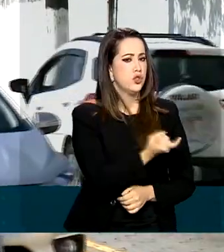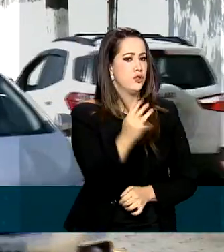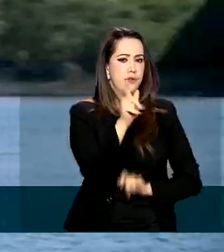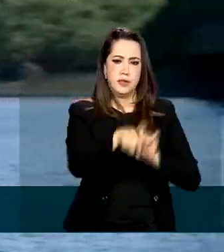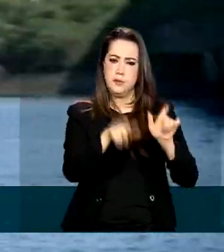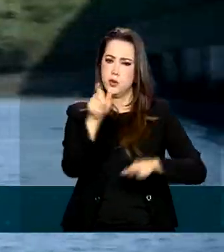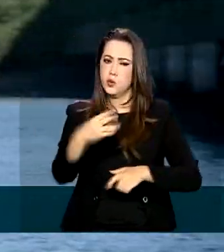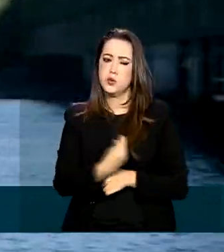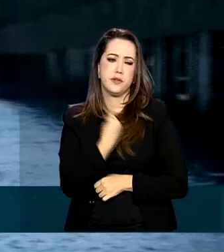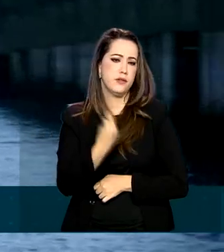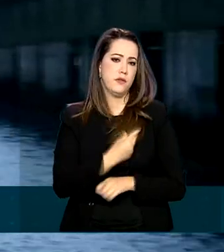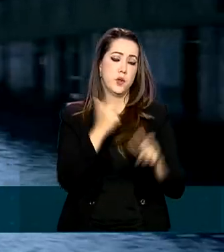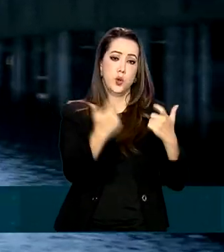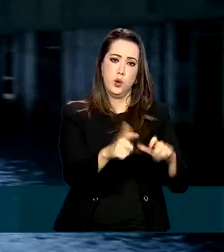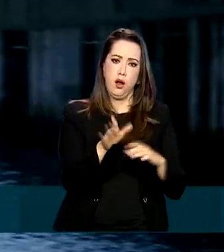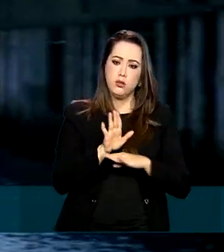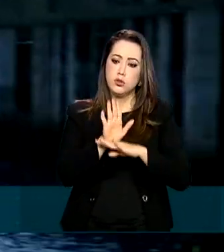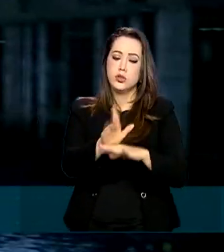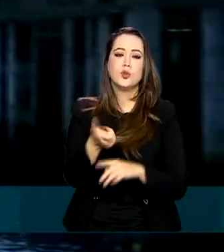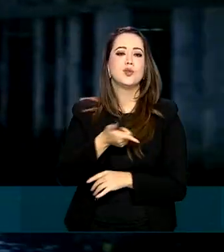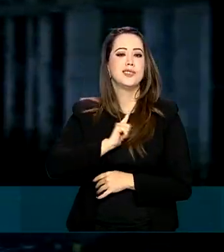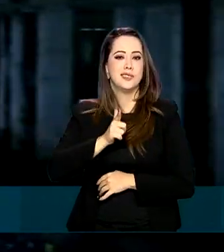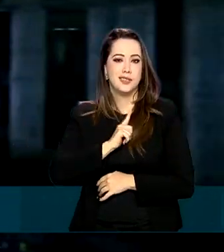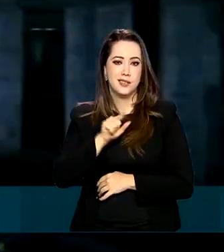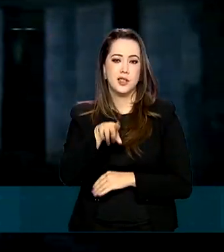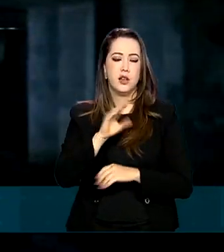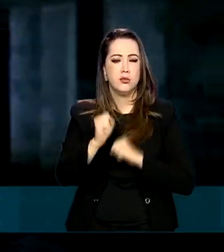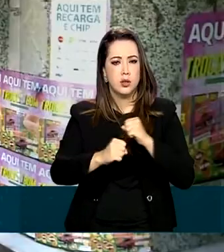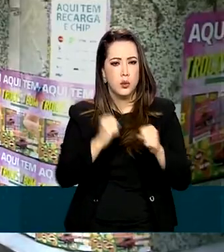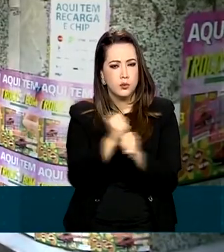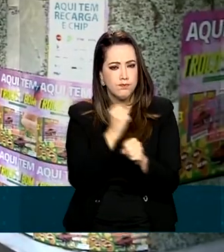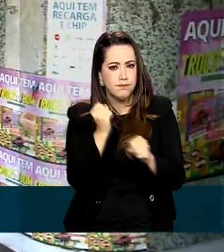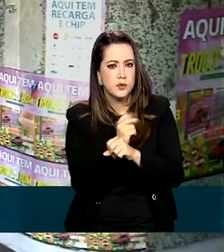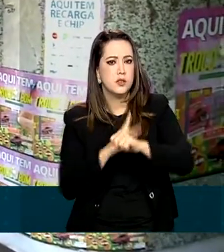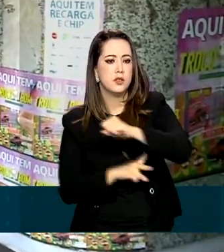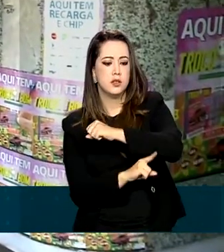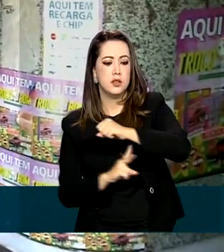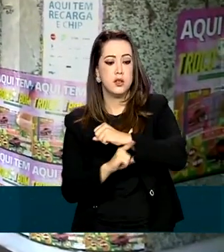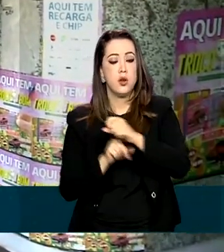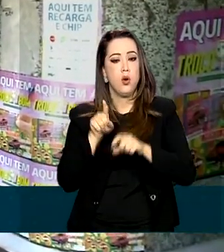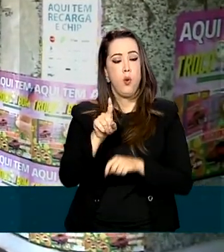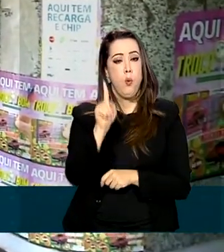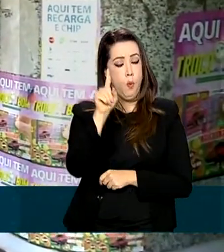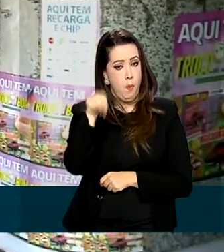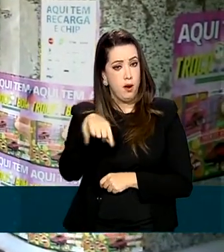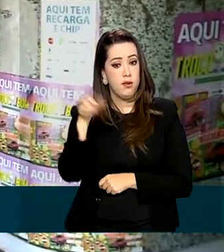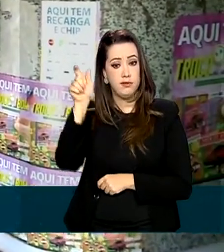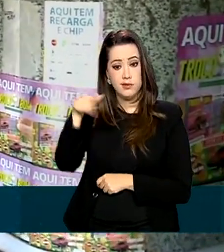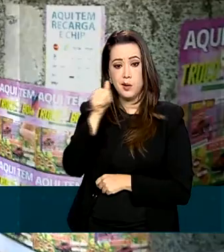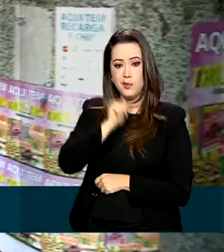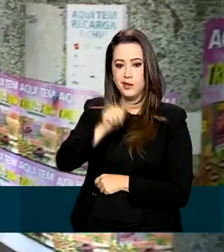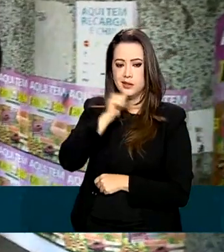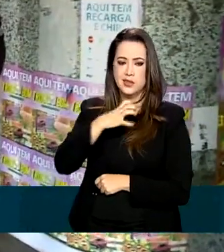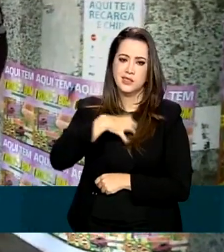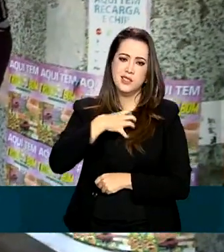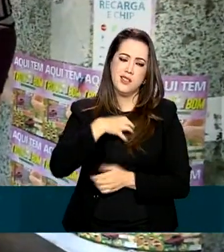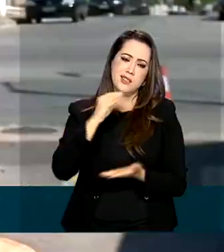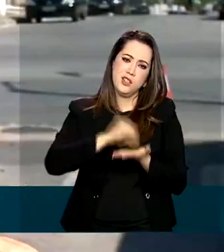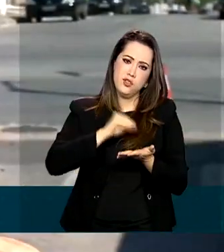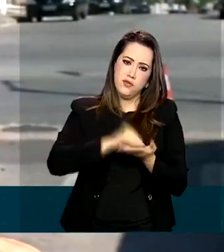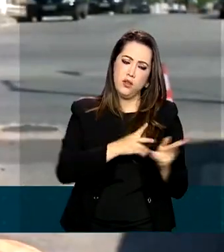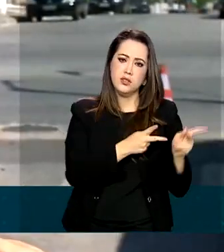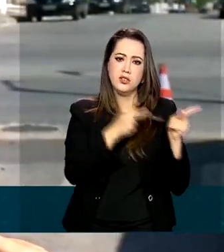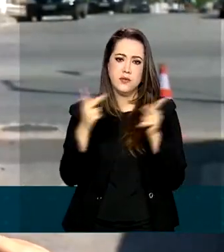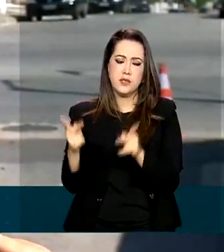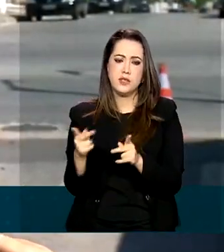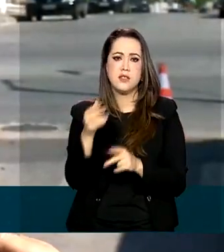região serão diretamente beneficiadas com a reforma da ponte. Uma delas é a Fernanda, que sente falta de visitar a irmã.